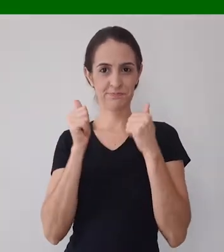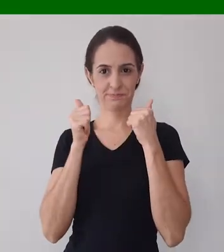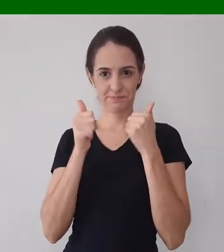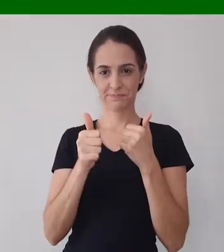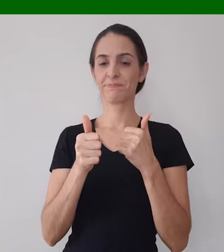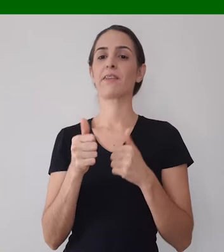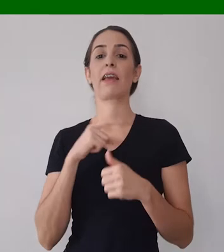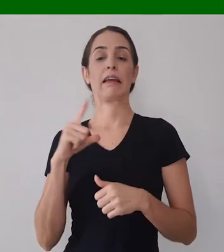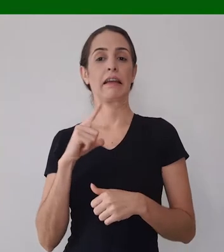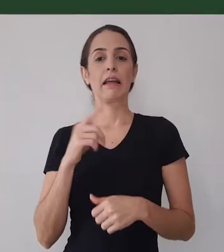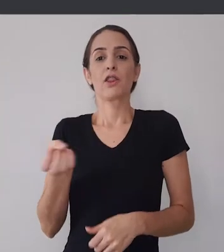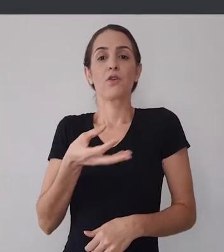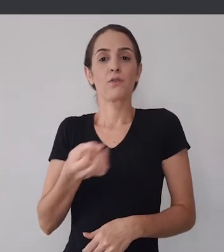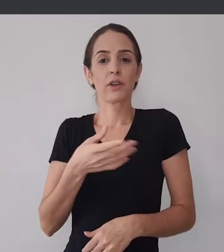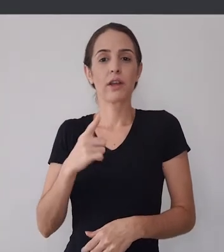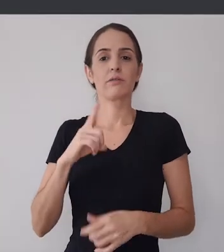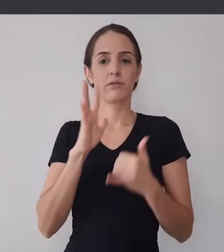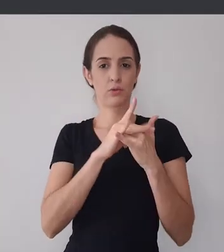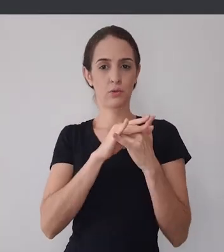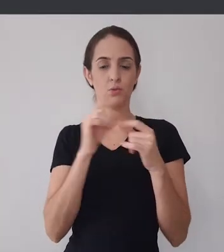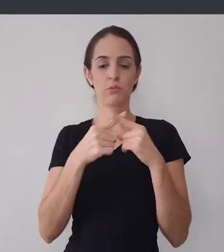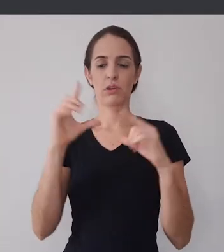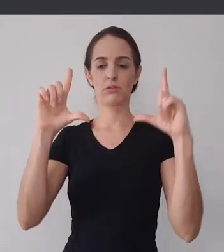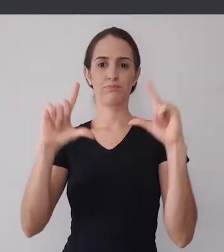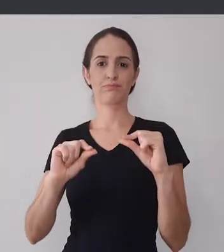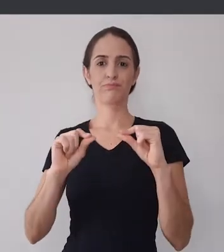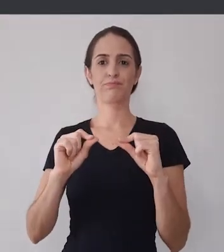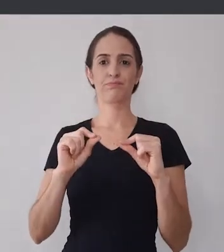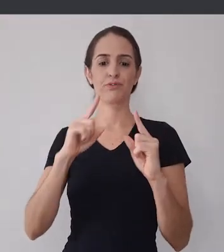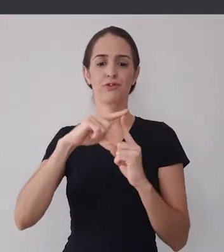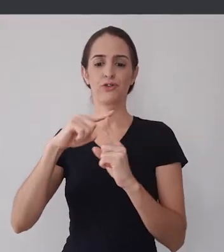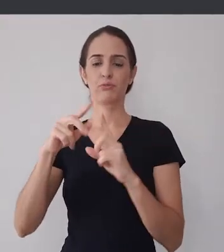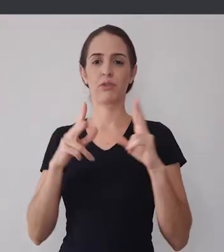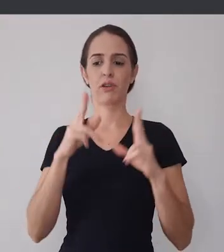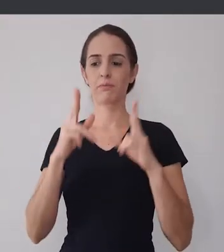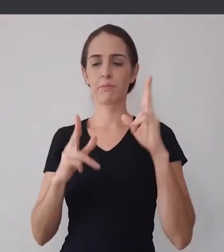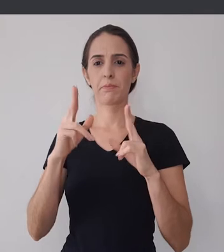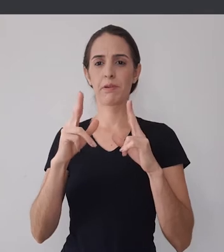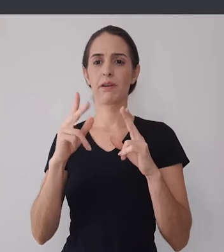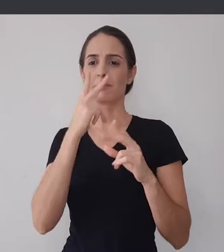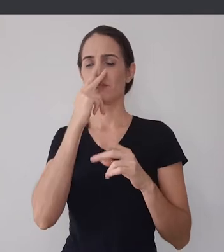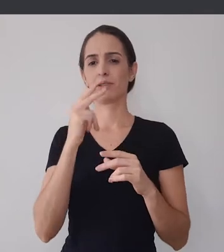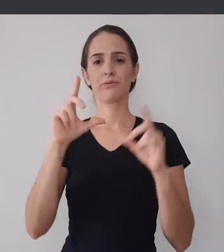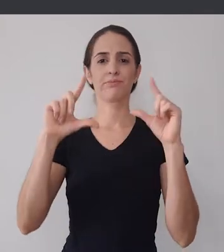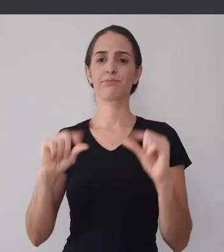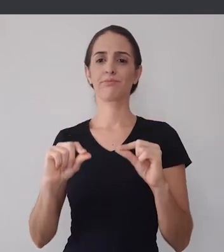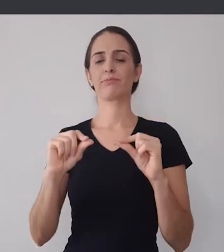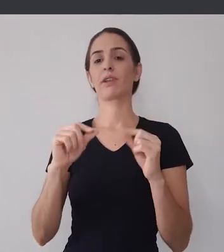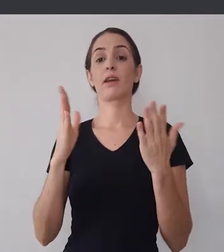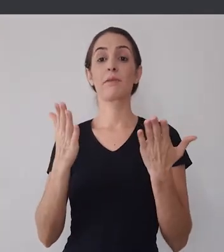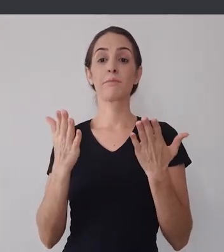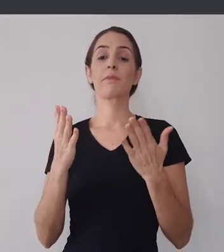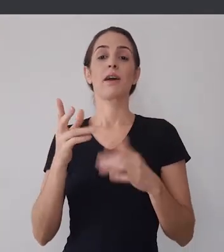youtube tá bom o youtube recentemente fez uma alteração no seu editor de vídeos e diminuiu algumas